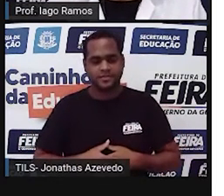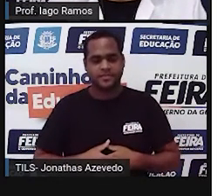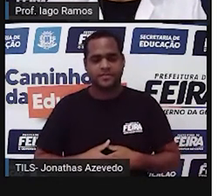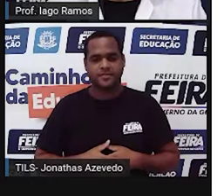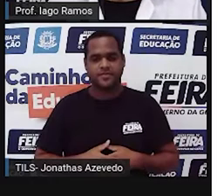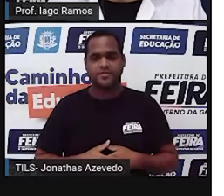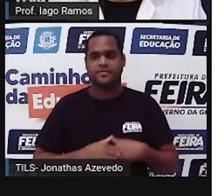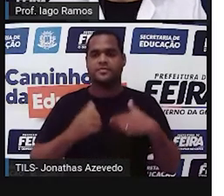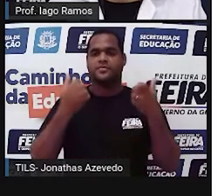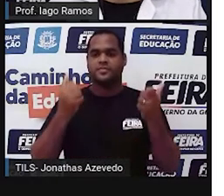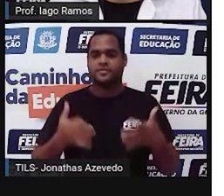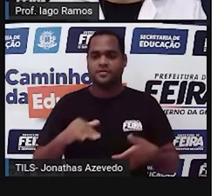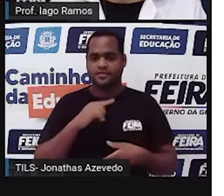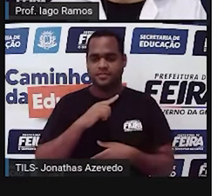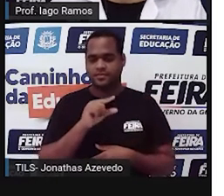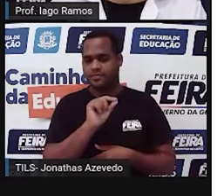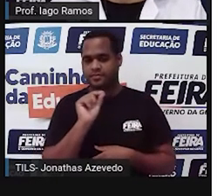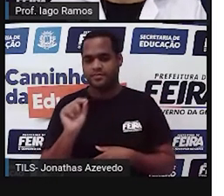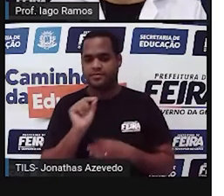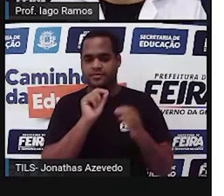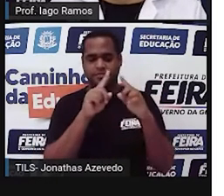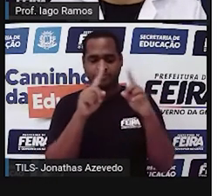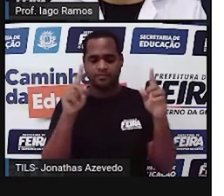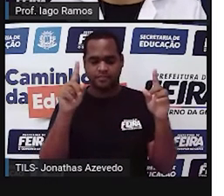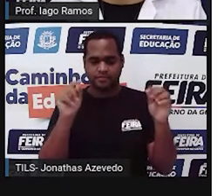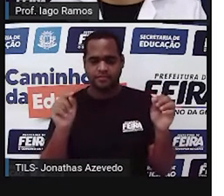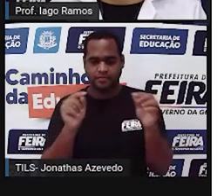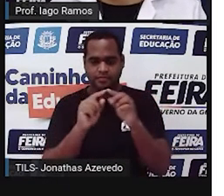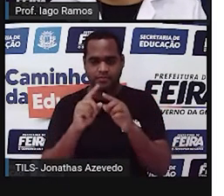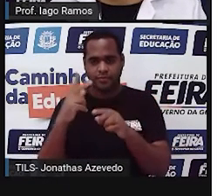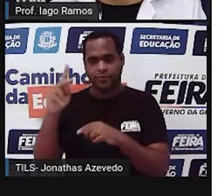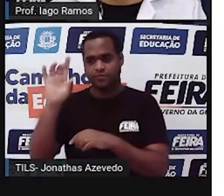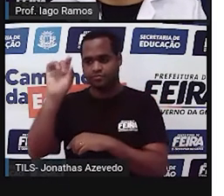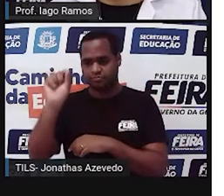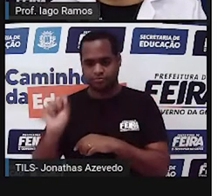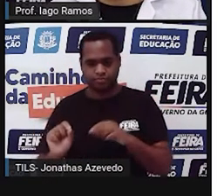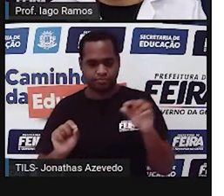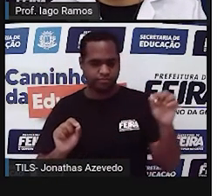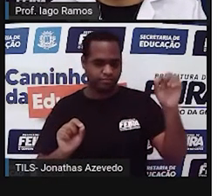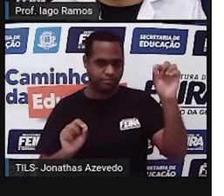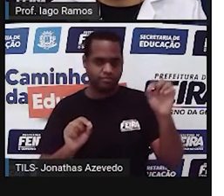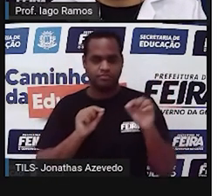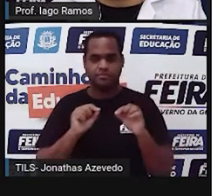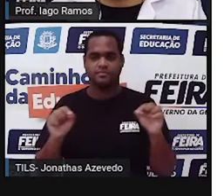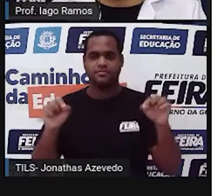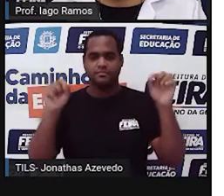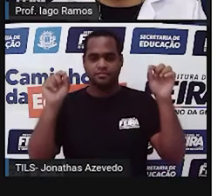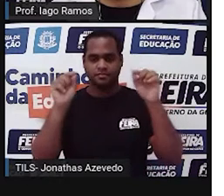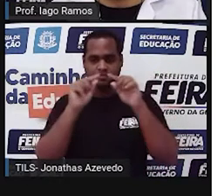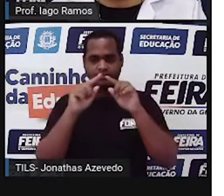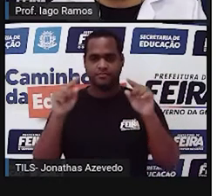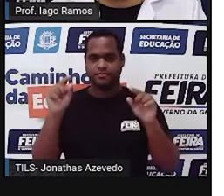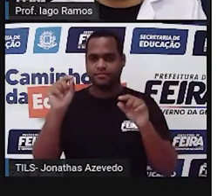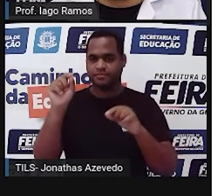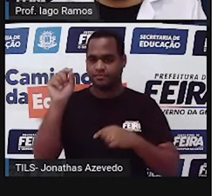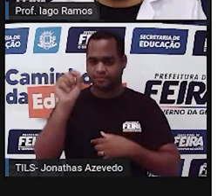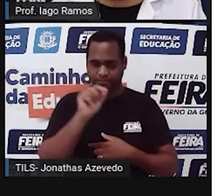E aí, nesse retângulo, eu vou escolher uma das diagonais, né? Eu tenho duas, eu posso ligar daqui